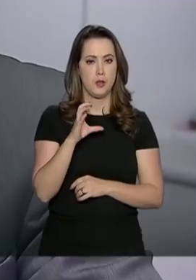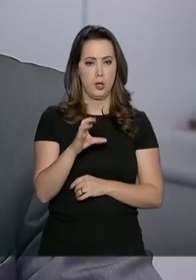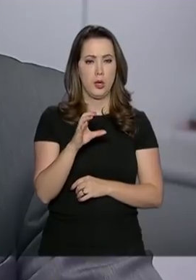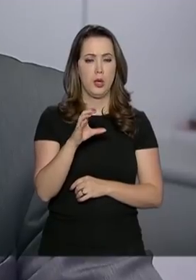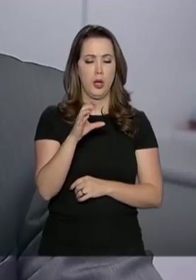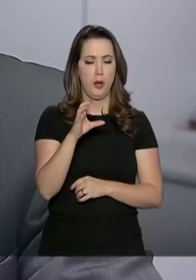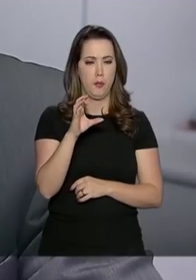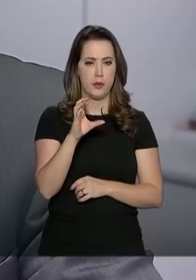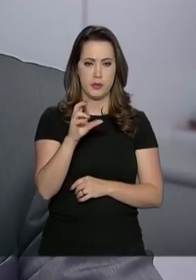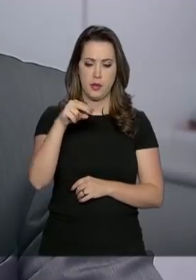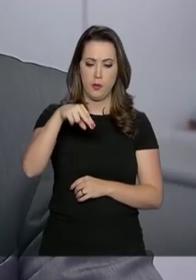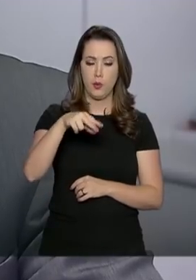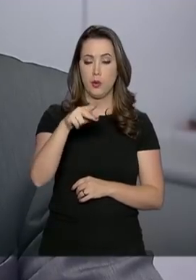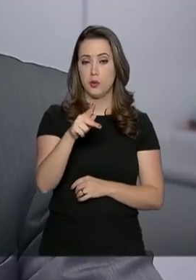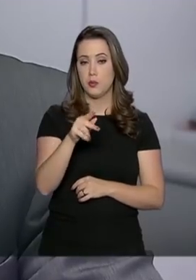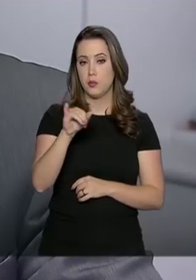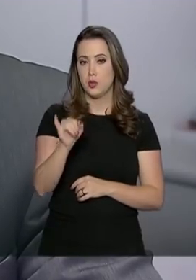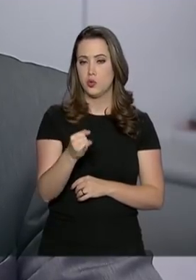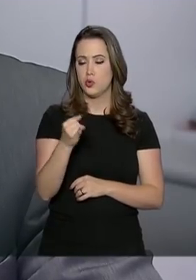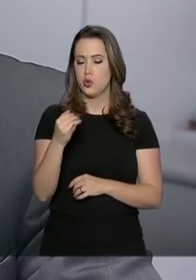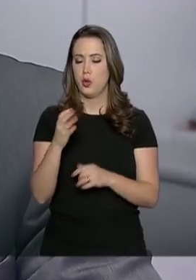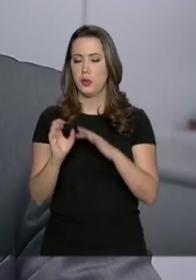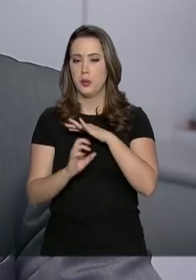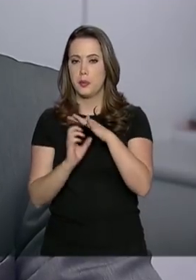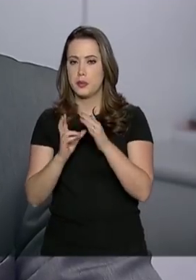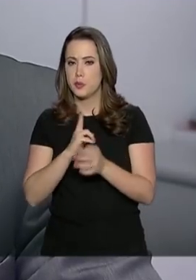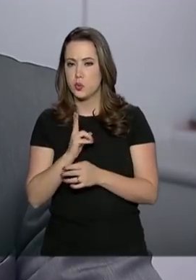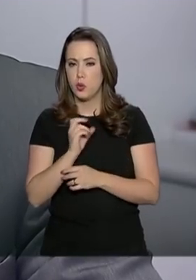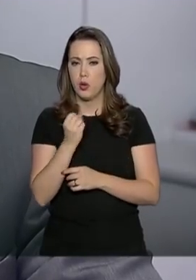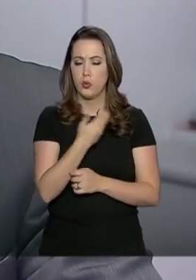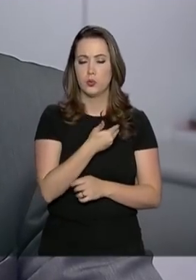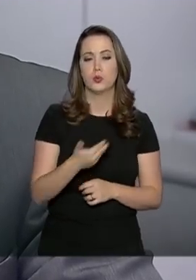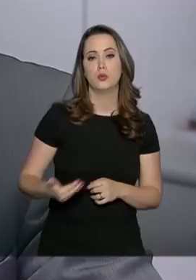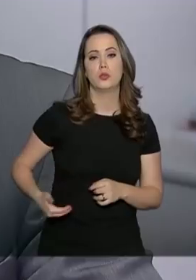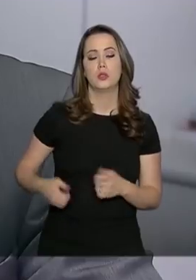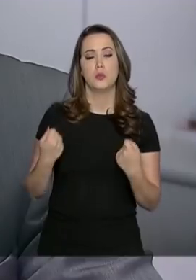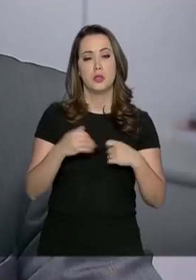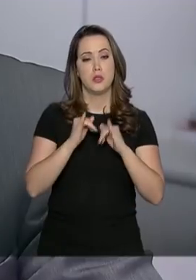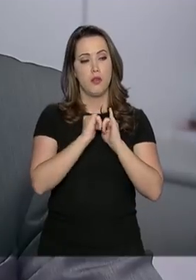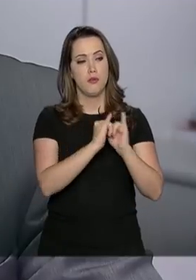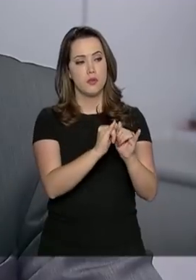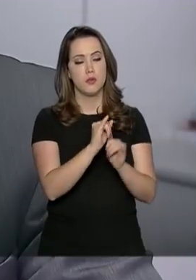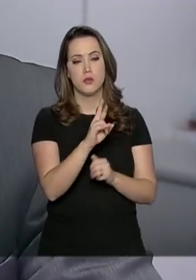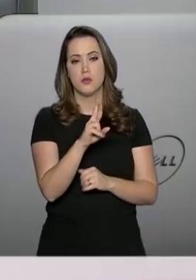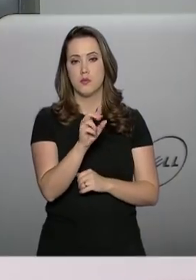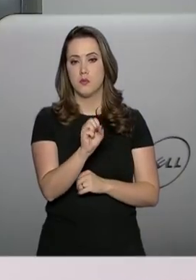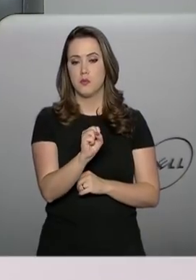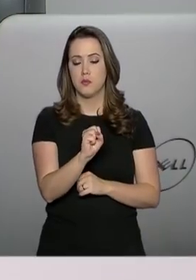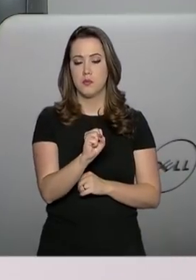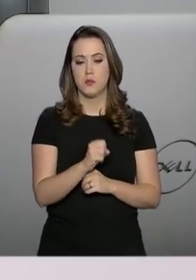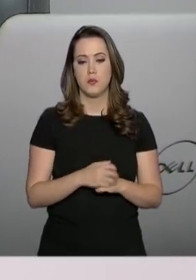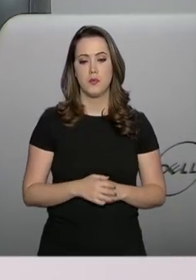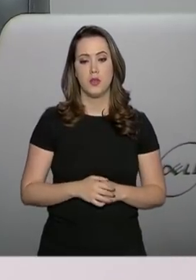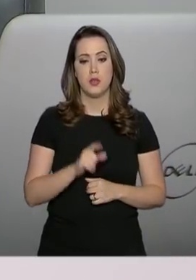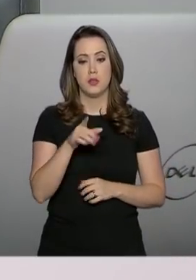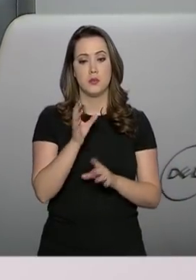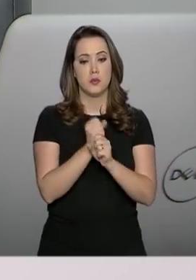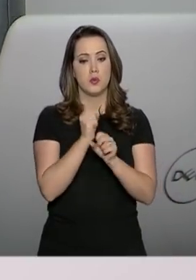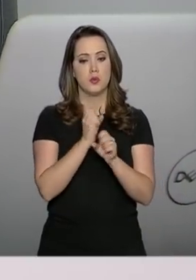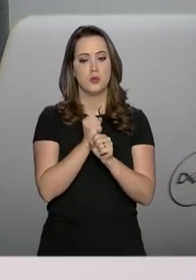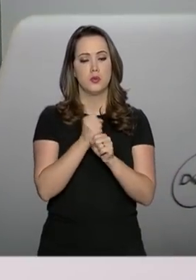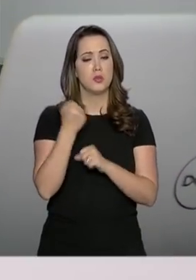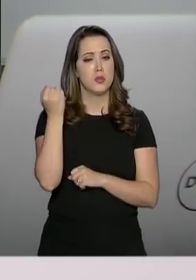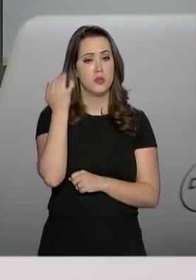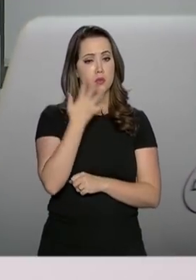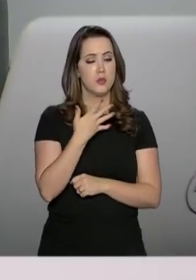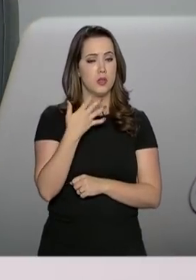pessoa jurídica, tanto no setor público quanto no setor privado, têm obrigação de declarar a RAIS. Este contador explica